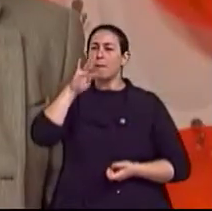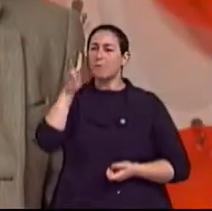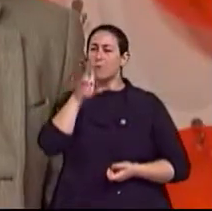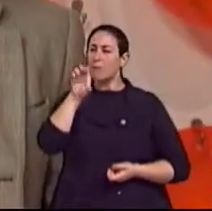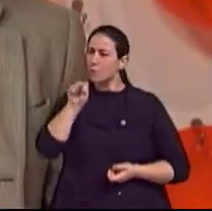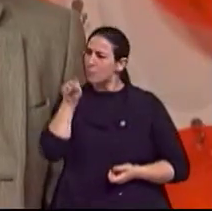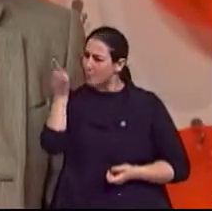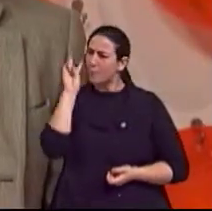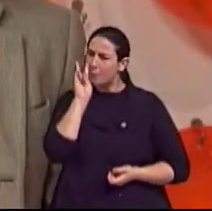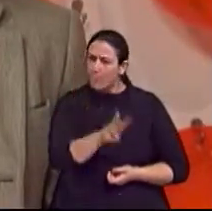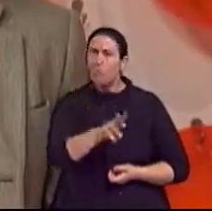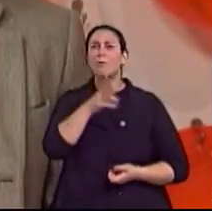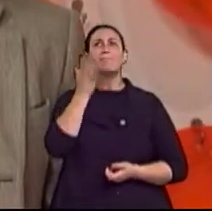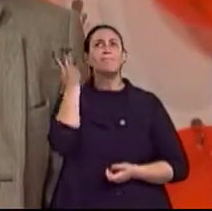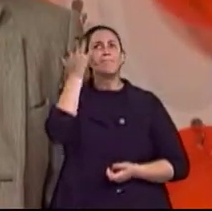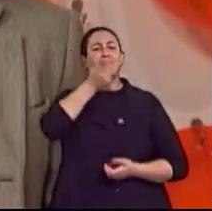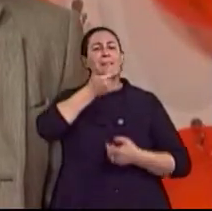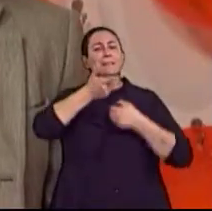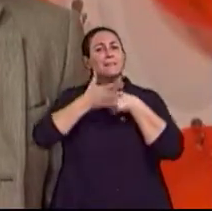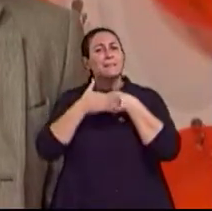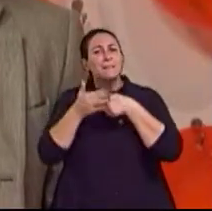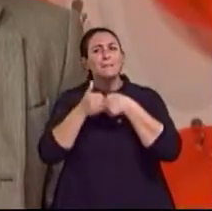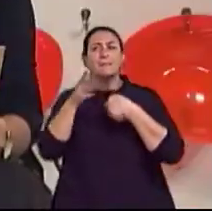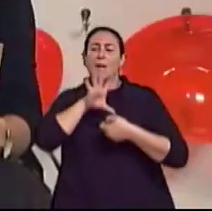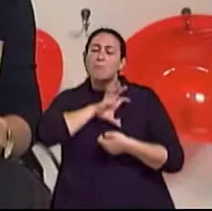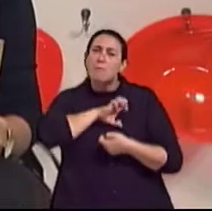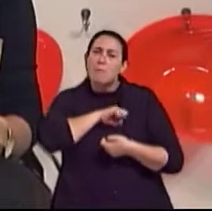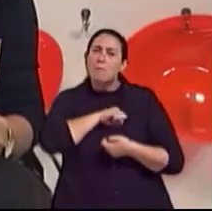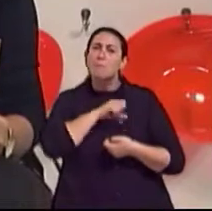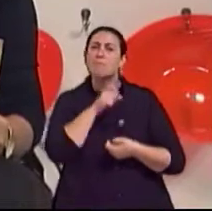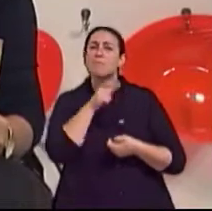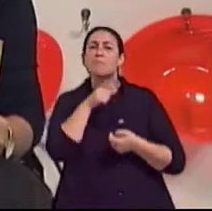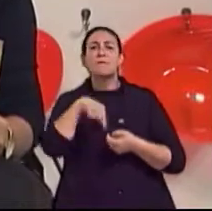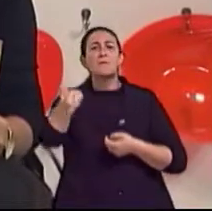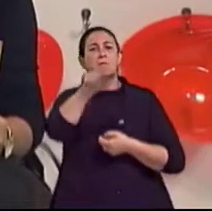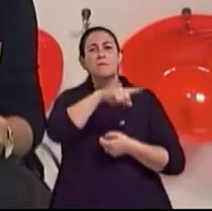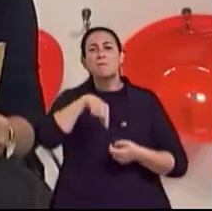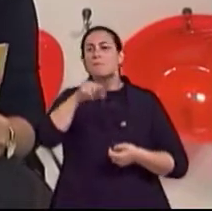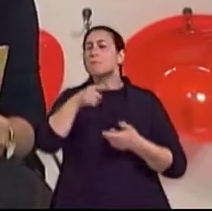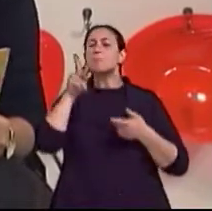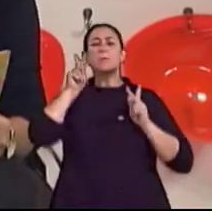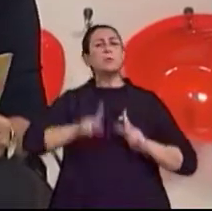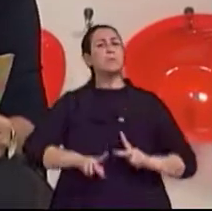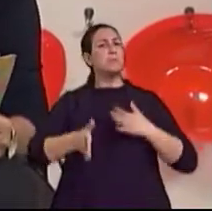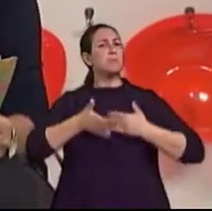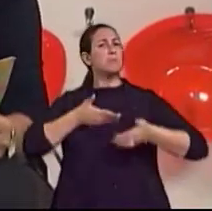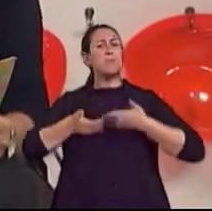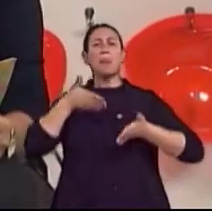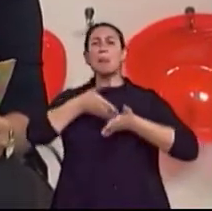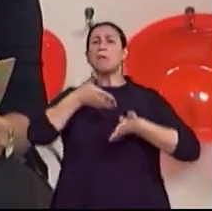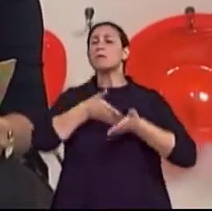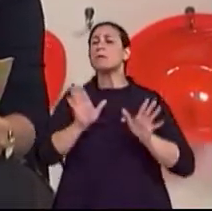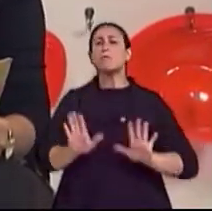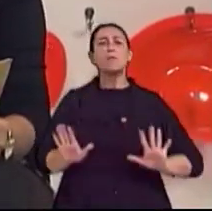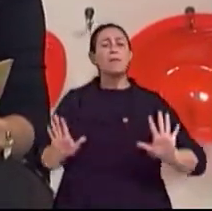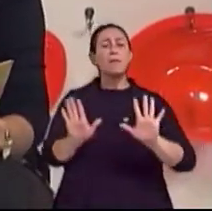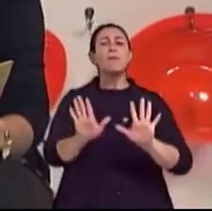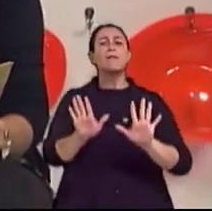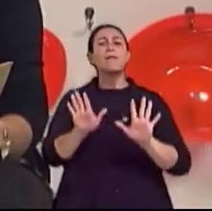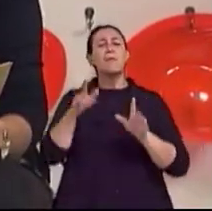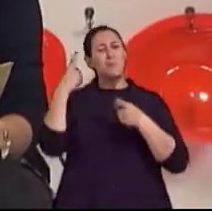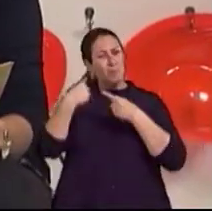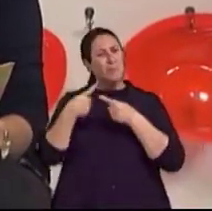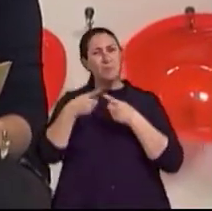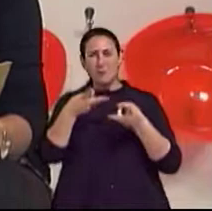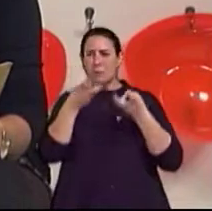afeto que não pode ser rompido entre essas pessoas, independente da limitação de um deles, né? E a gente vê, assim, que